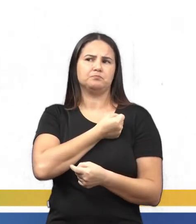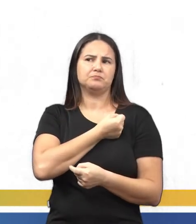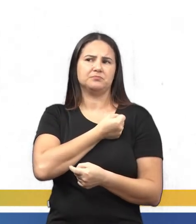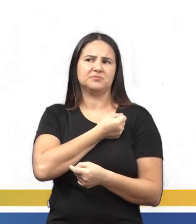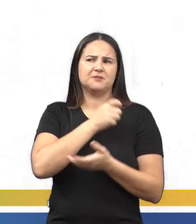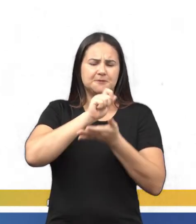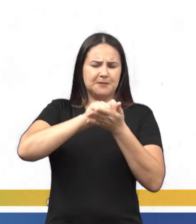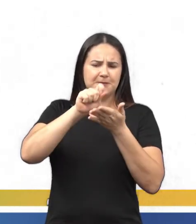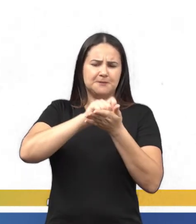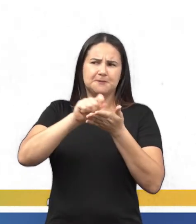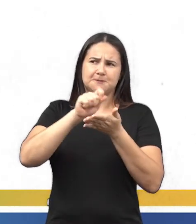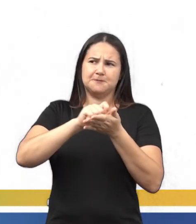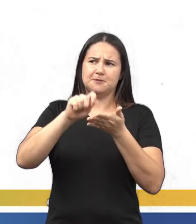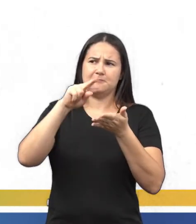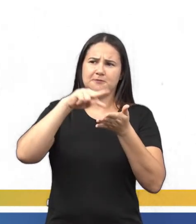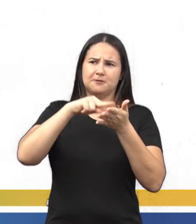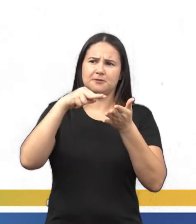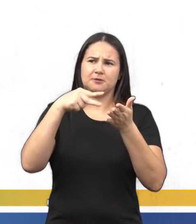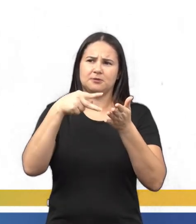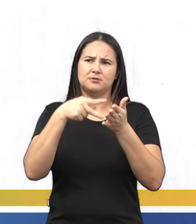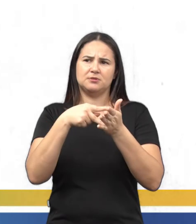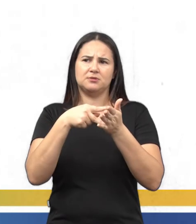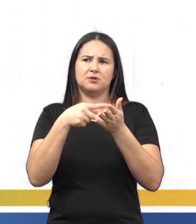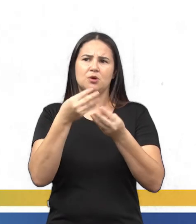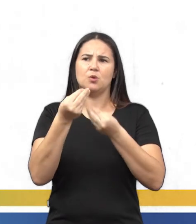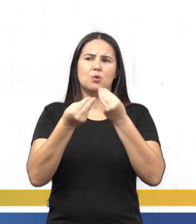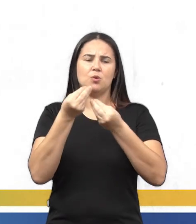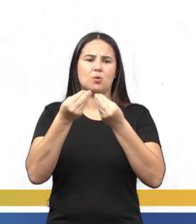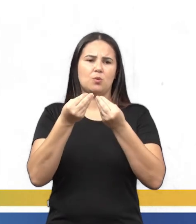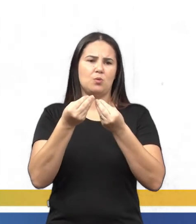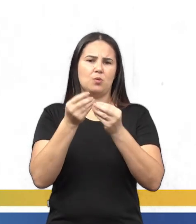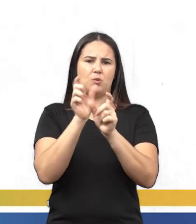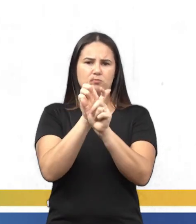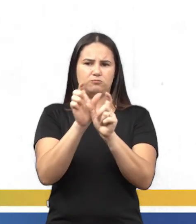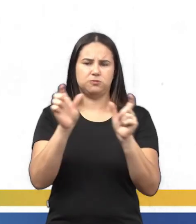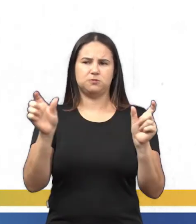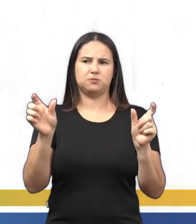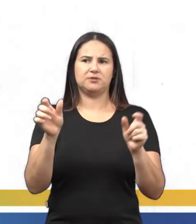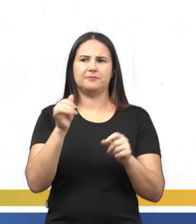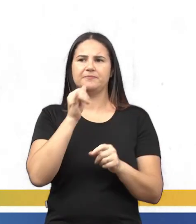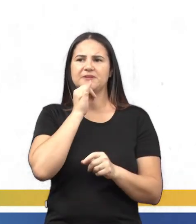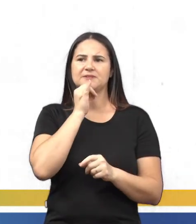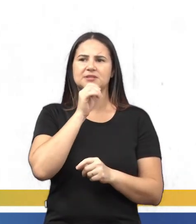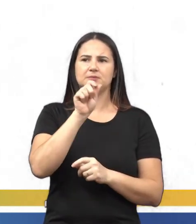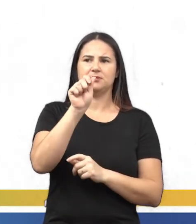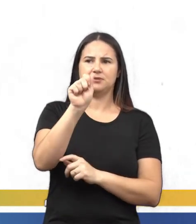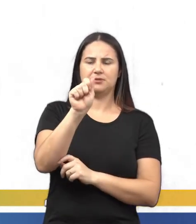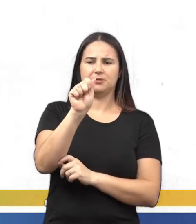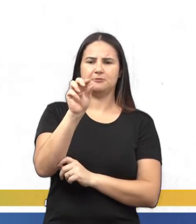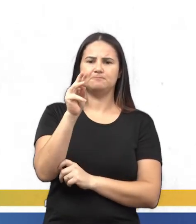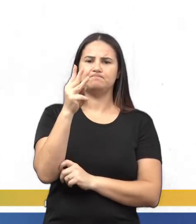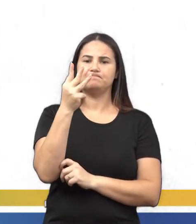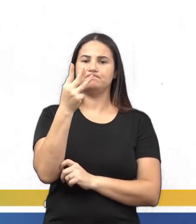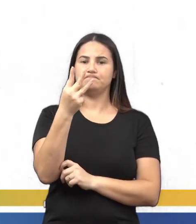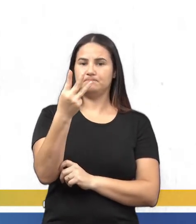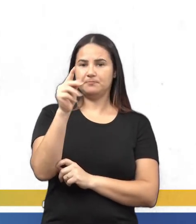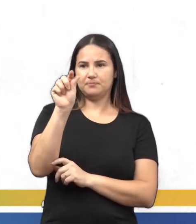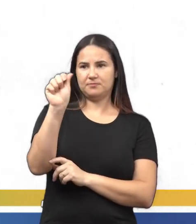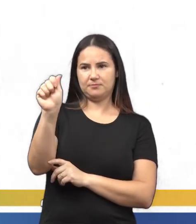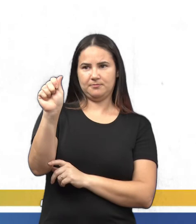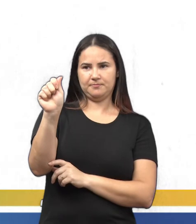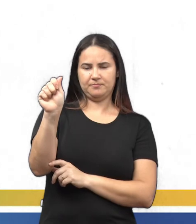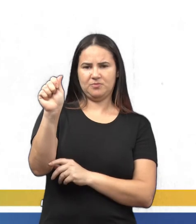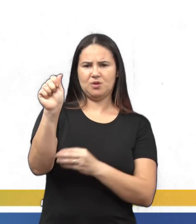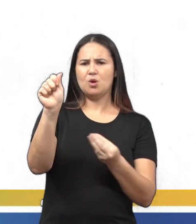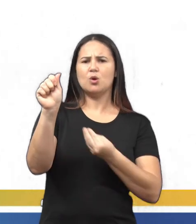frase que traduz essas expressões algébricas. Então, tu vai pegar letra A, 3A. Tu vai ver como é que você vai colocar